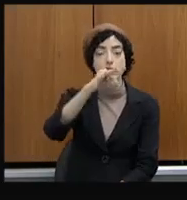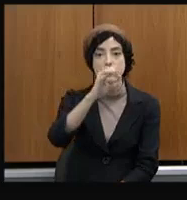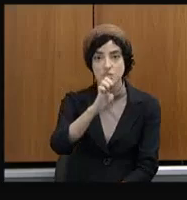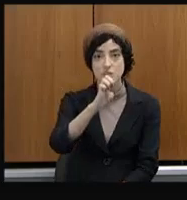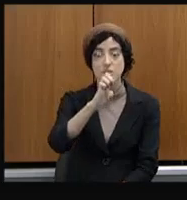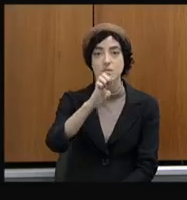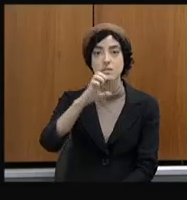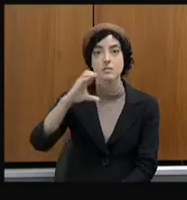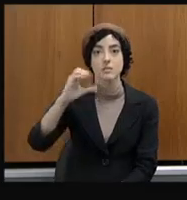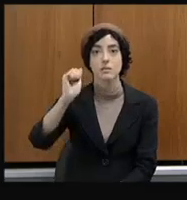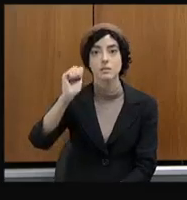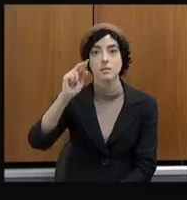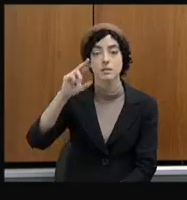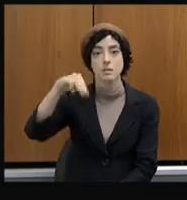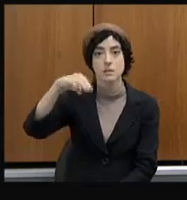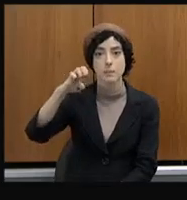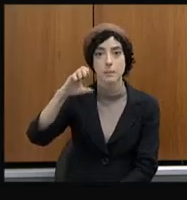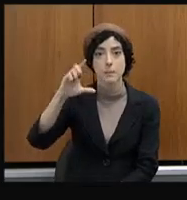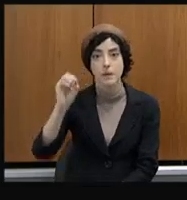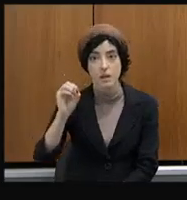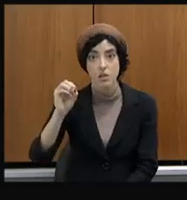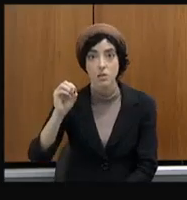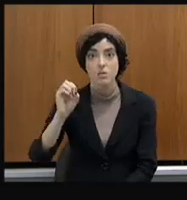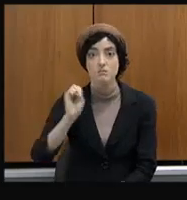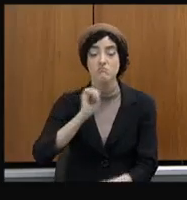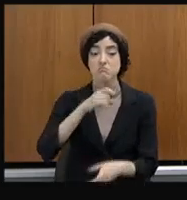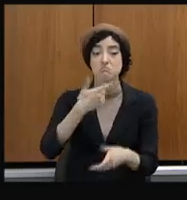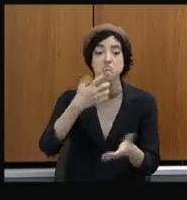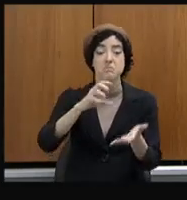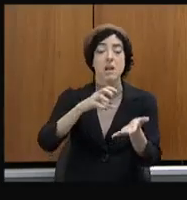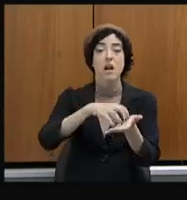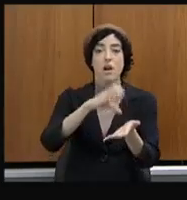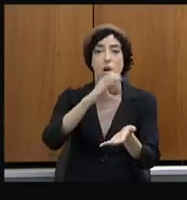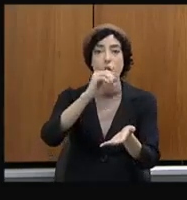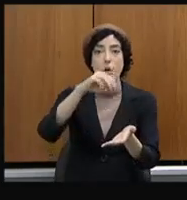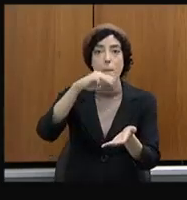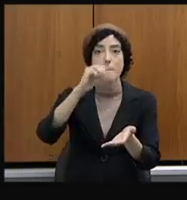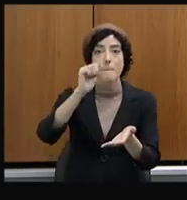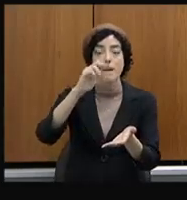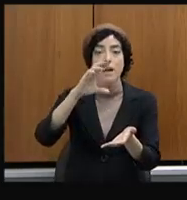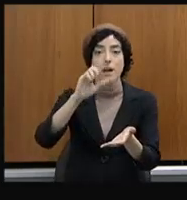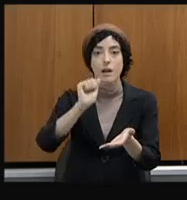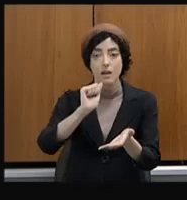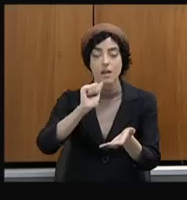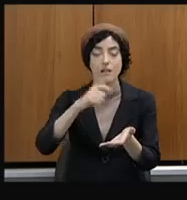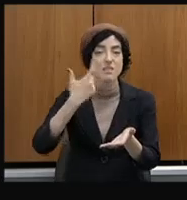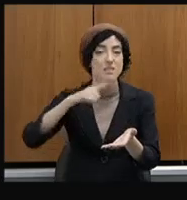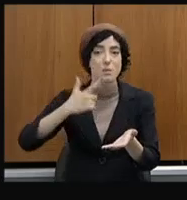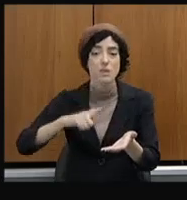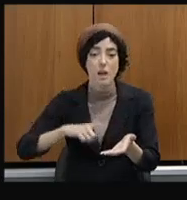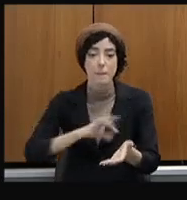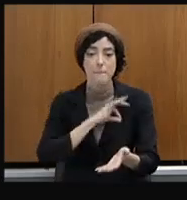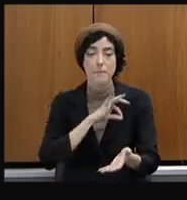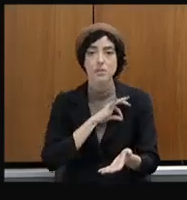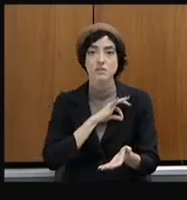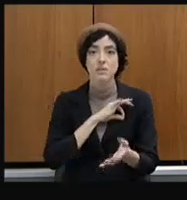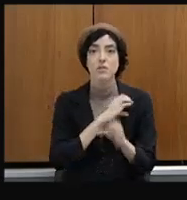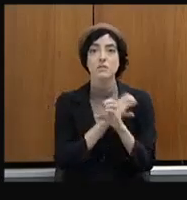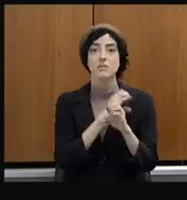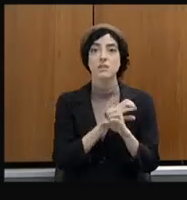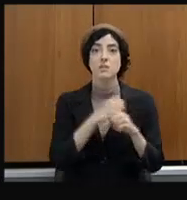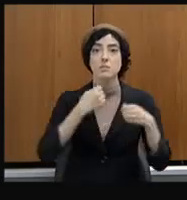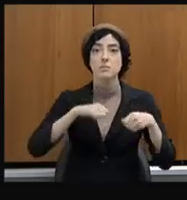os envolvidos rodarão em torno de 32 quilômetros. Então, é isso que precisa, o